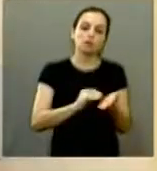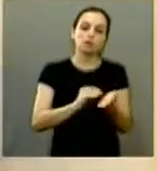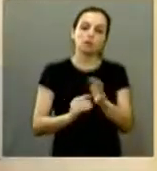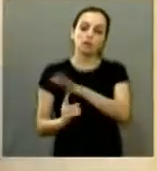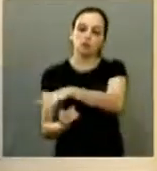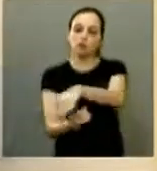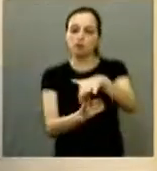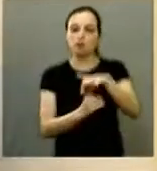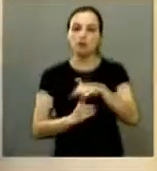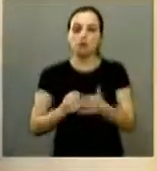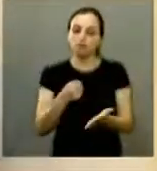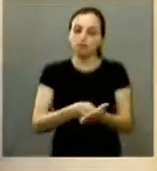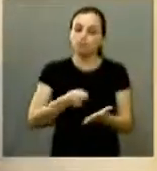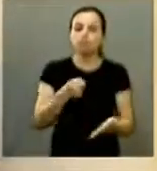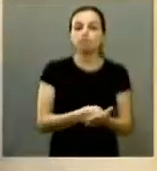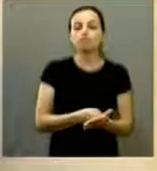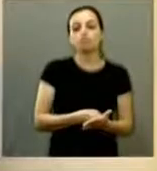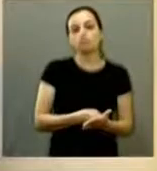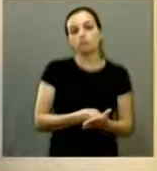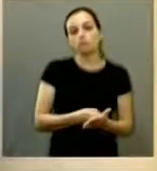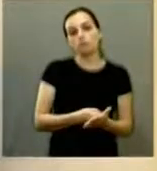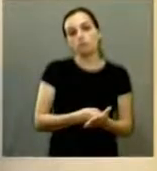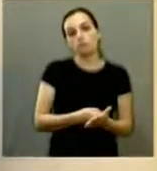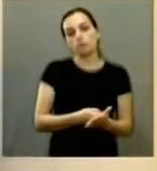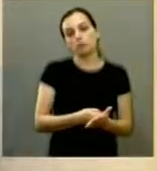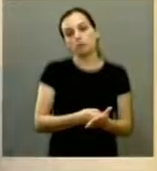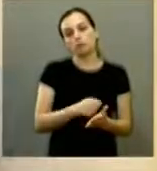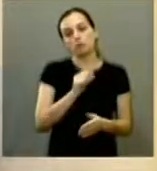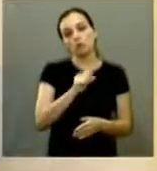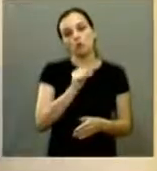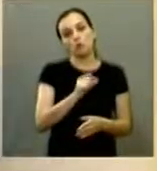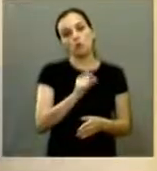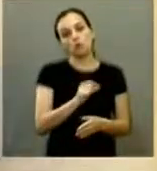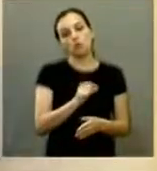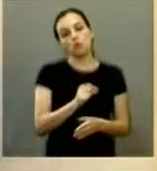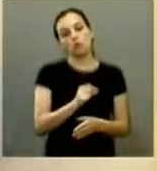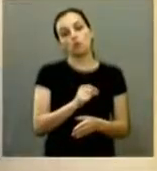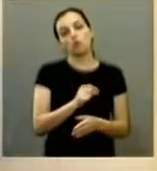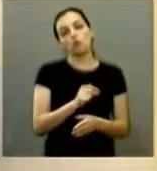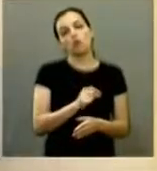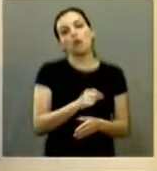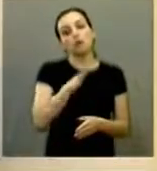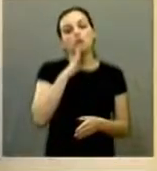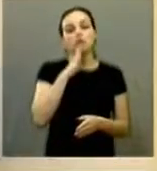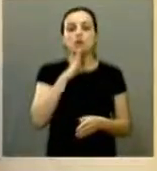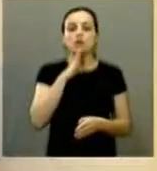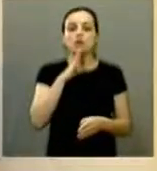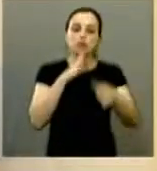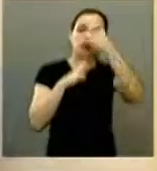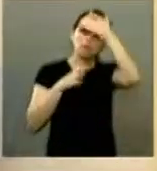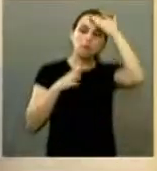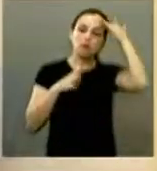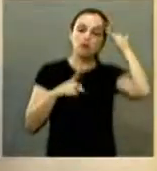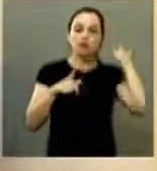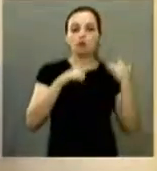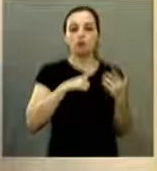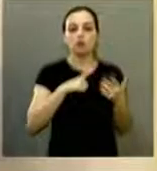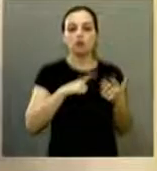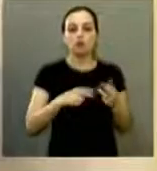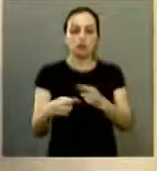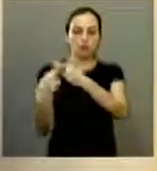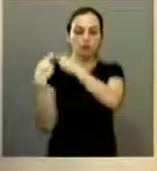para cobrar deles uma ação incisiva no que se refere a levantar a ficha do último pessoa que teve lá assinando a